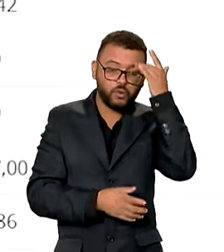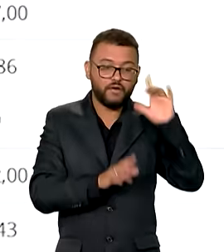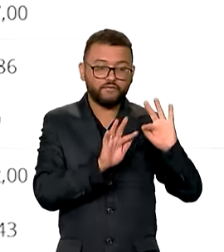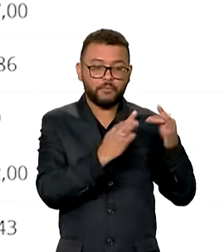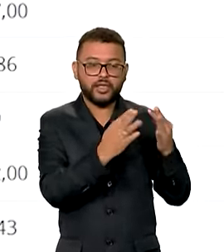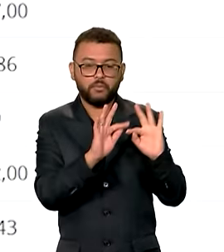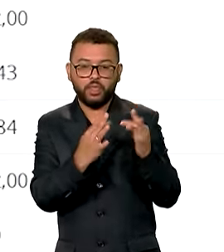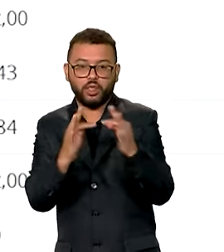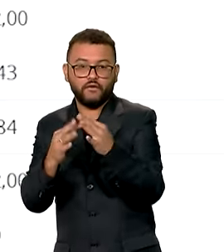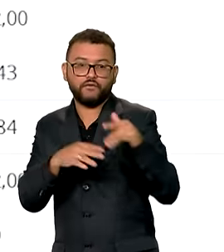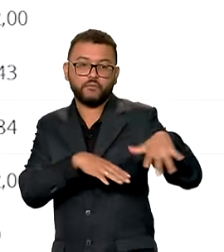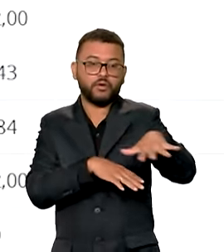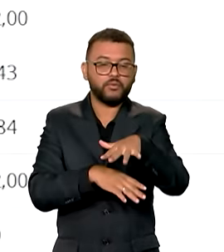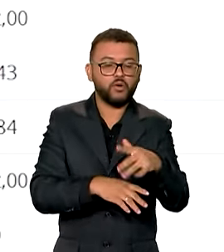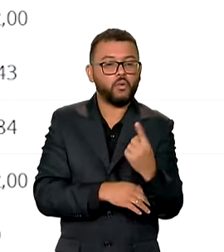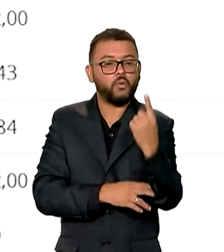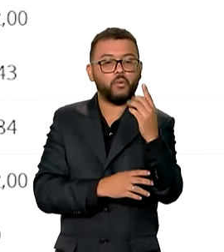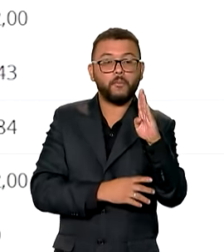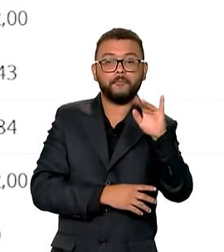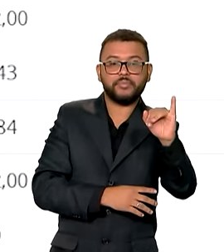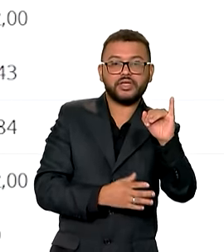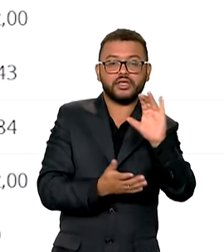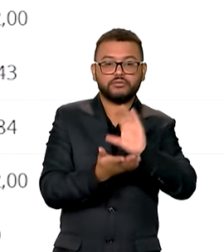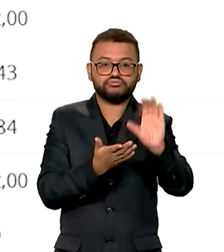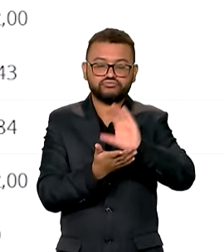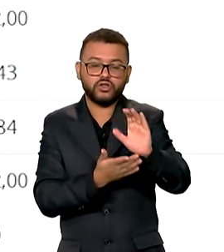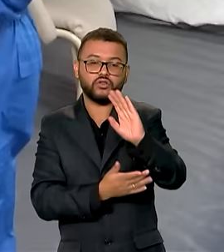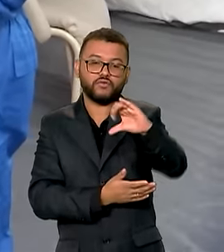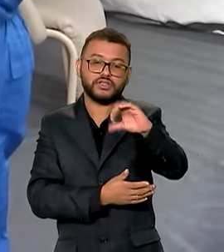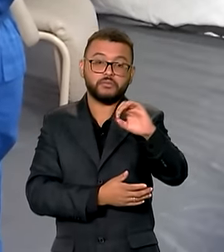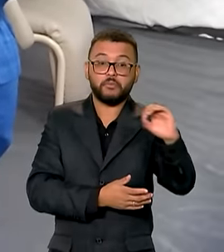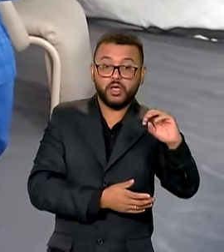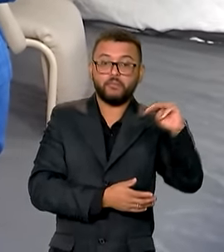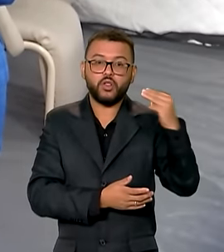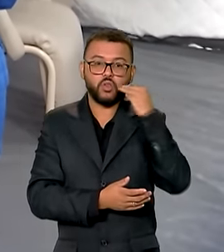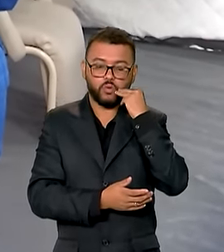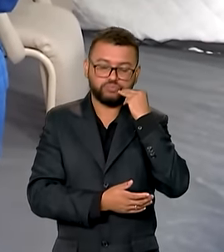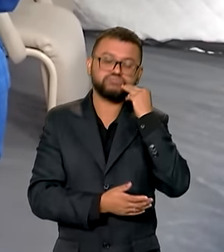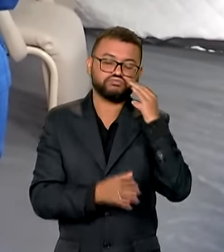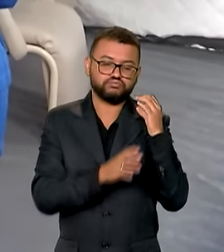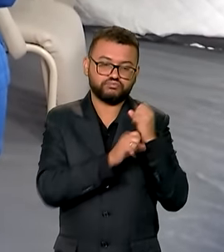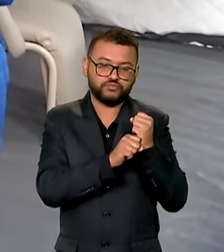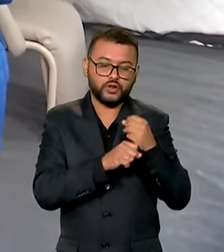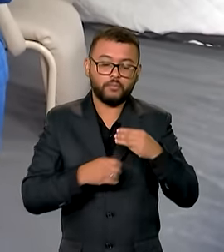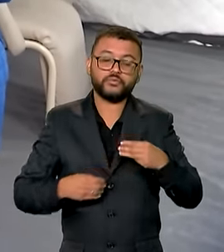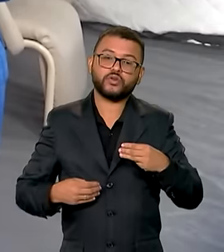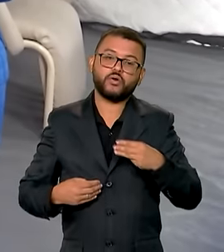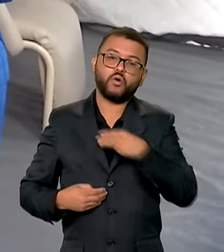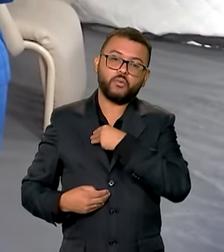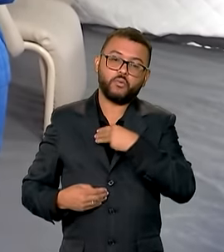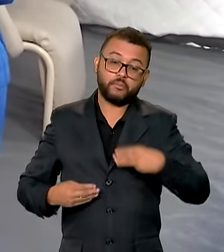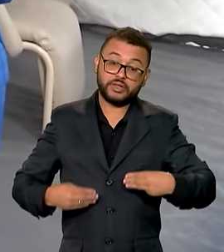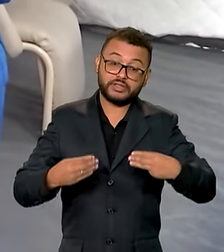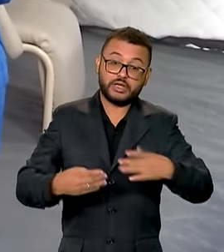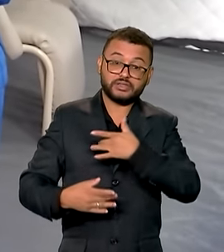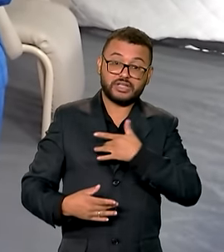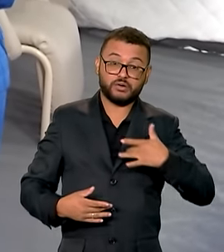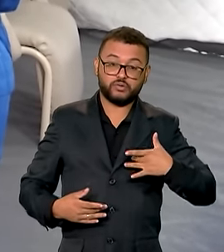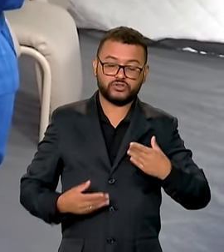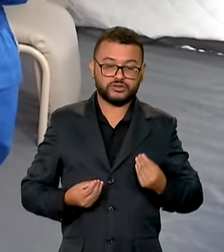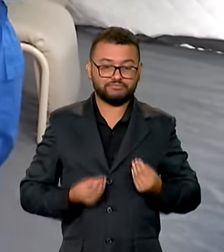com um total de 1 bilhão e 900 milhões de reais. O Ministério da Saúde também anunciou a liberação de